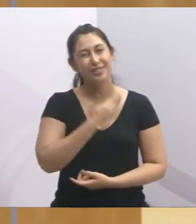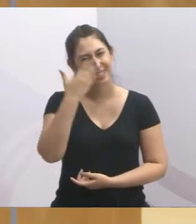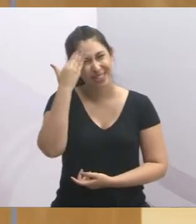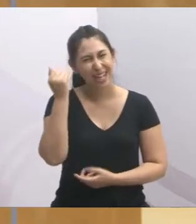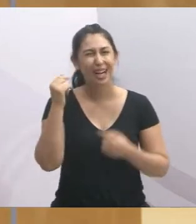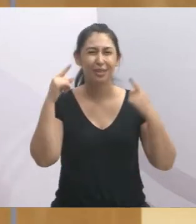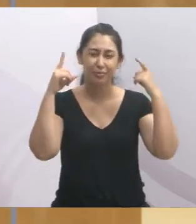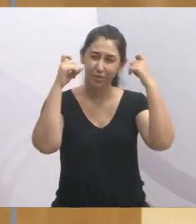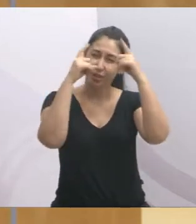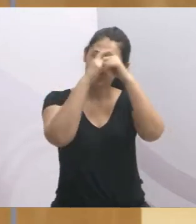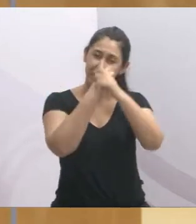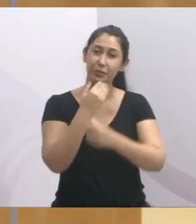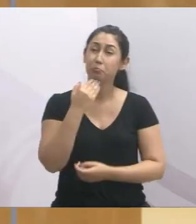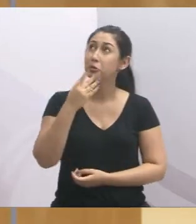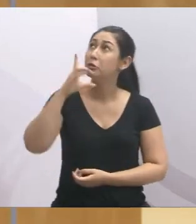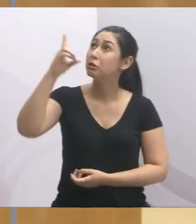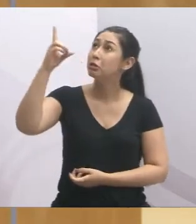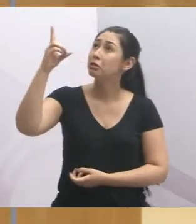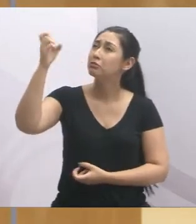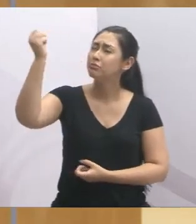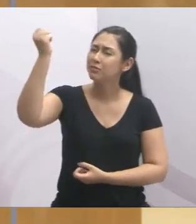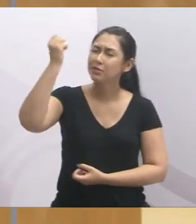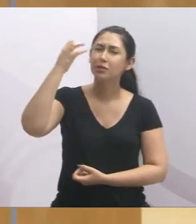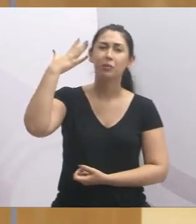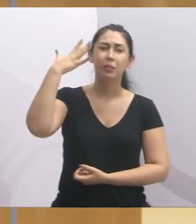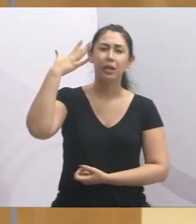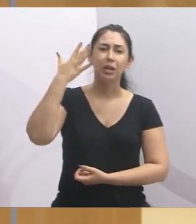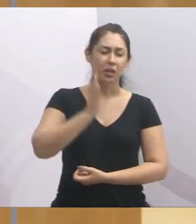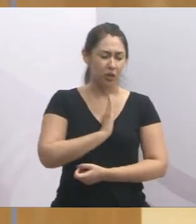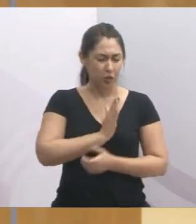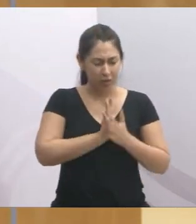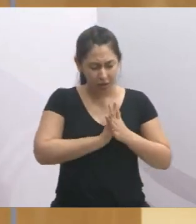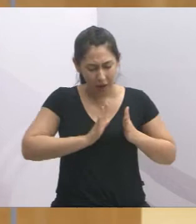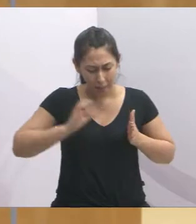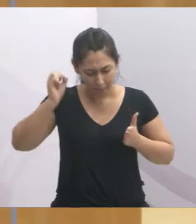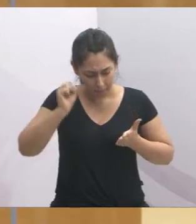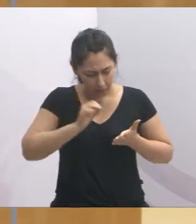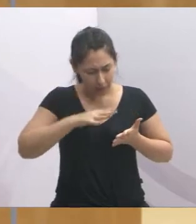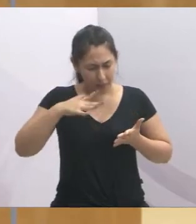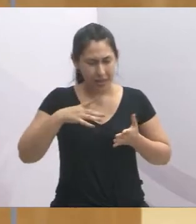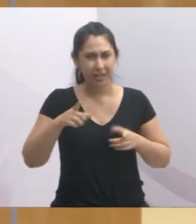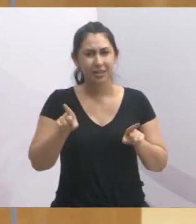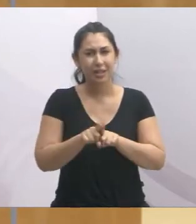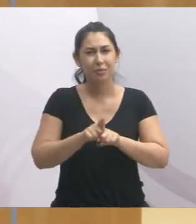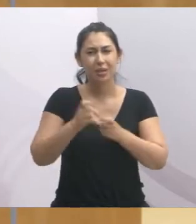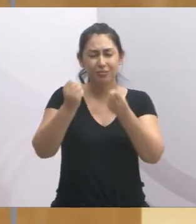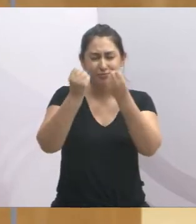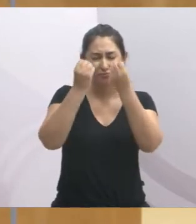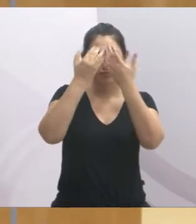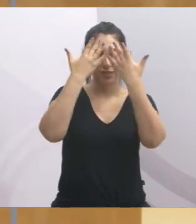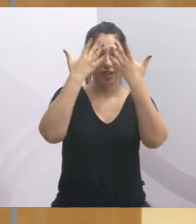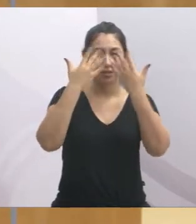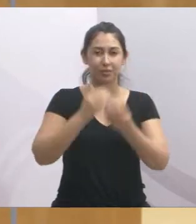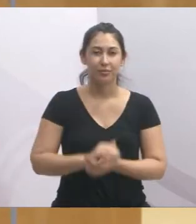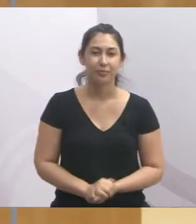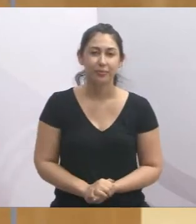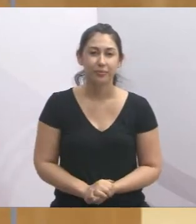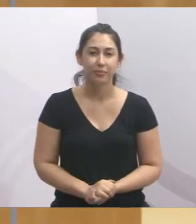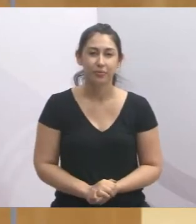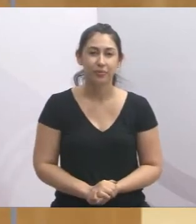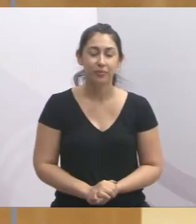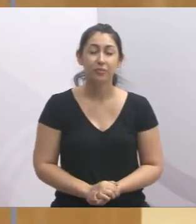fácil. Pedir a Deus que ilumine o coração e a mente dos governantes. E